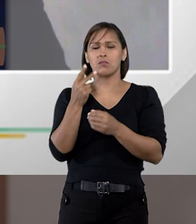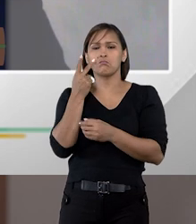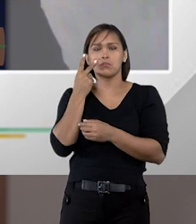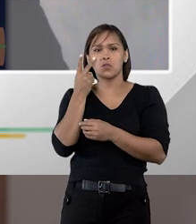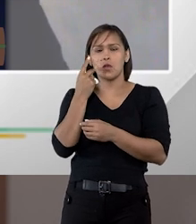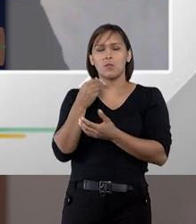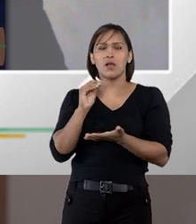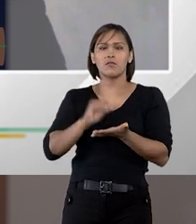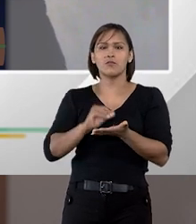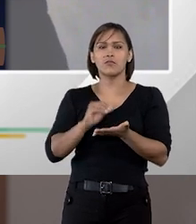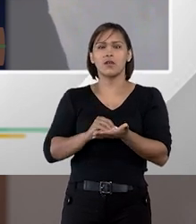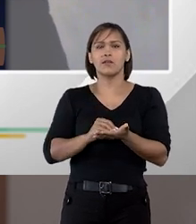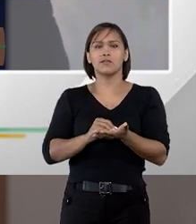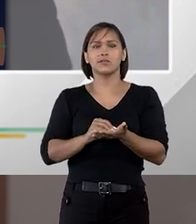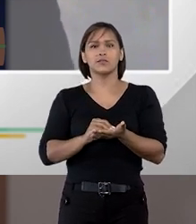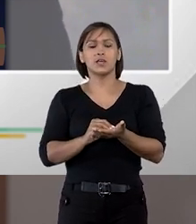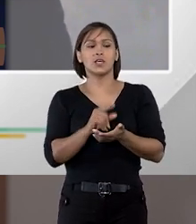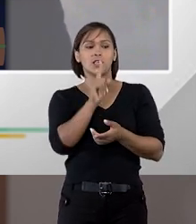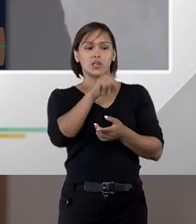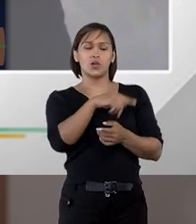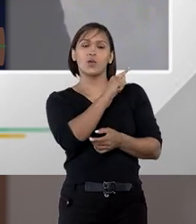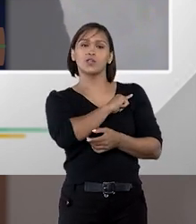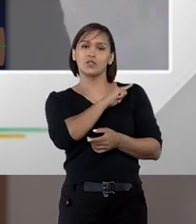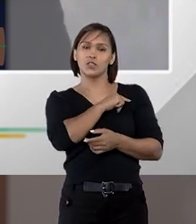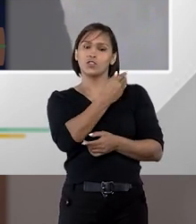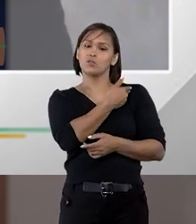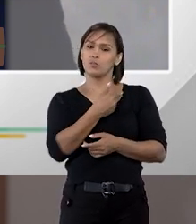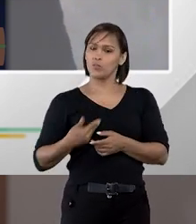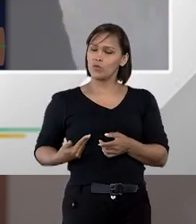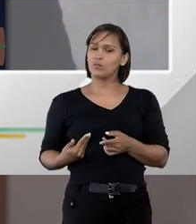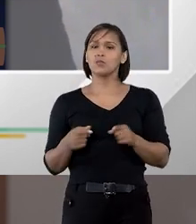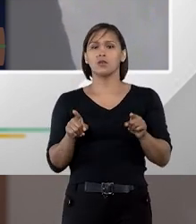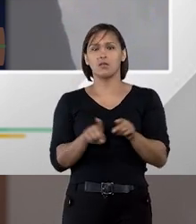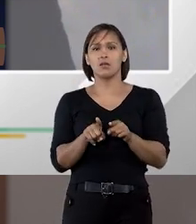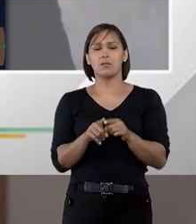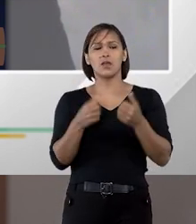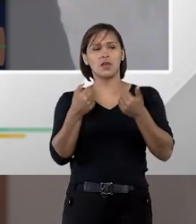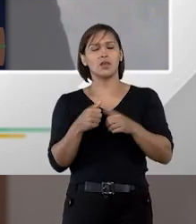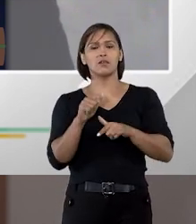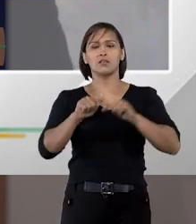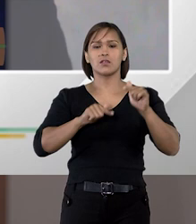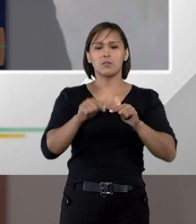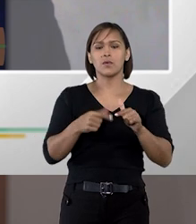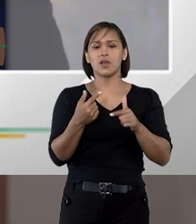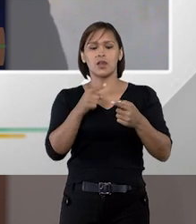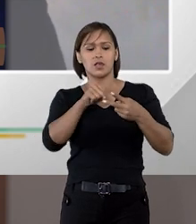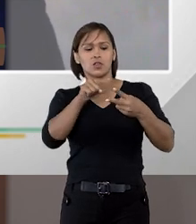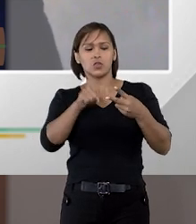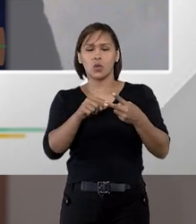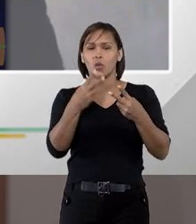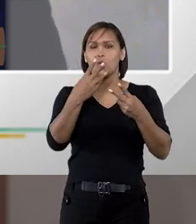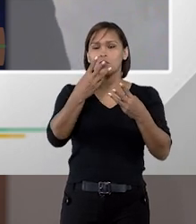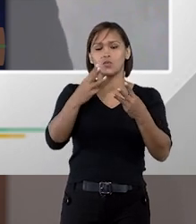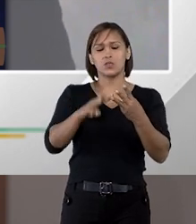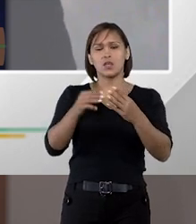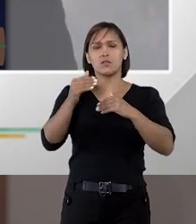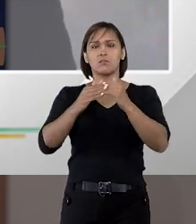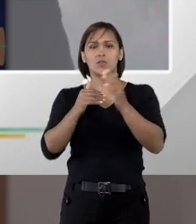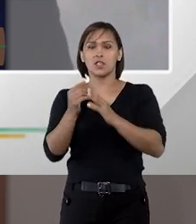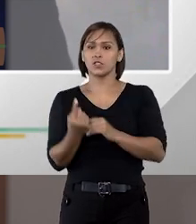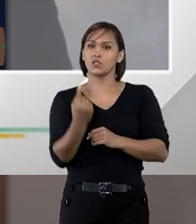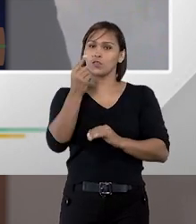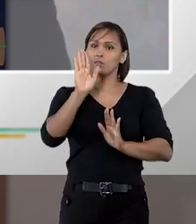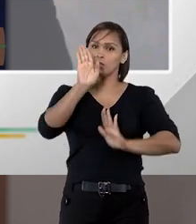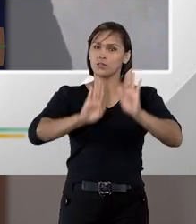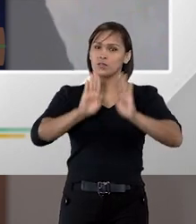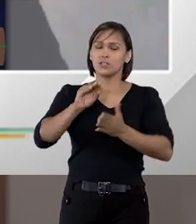até pela falta de pessoal, que um mesmo agente público, digamos assim, atue em duas ou mais funções numa mesma